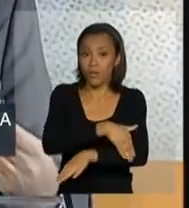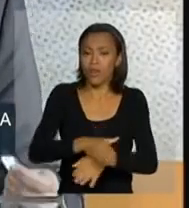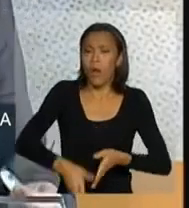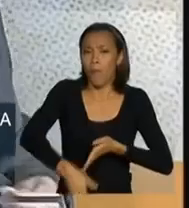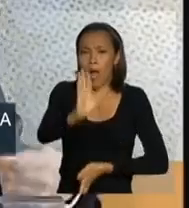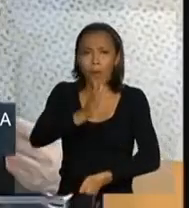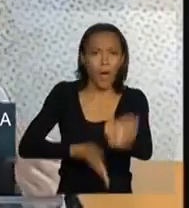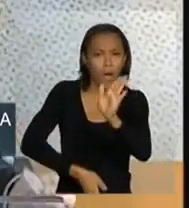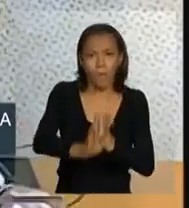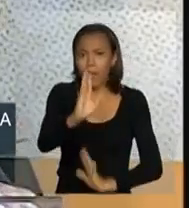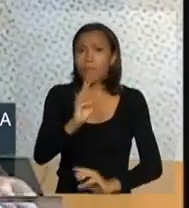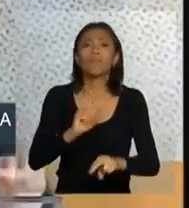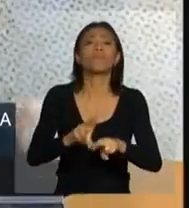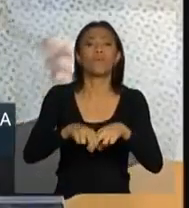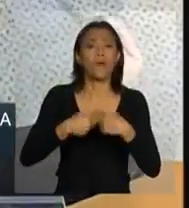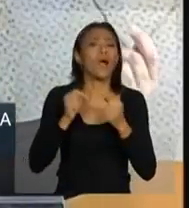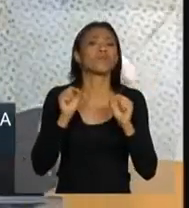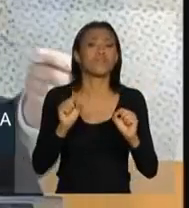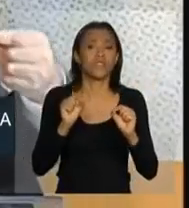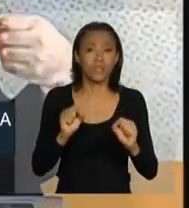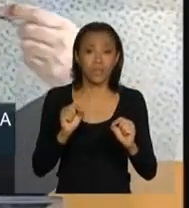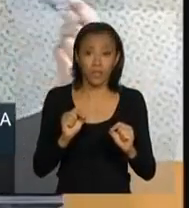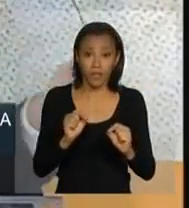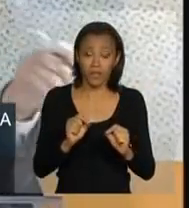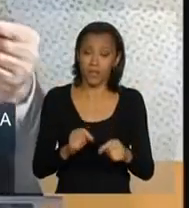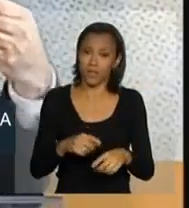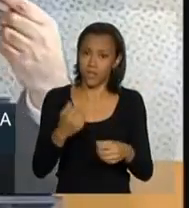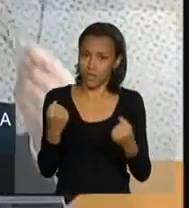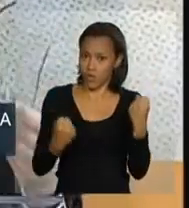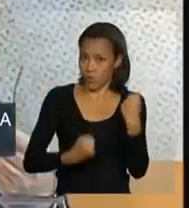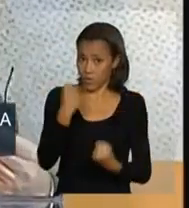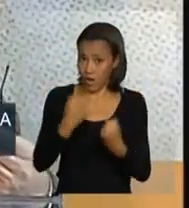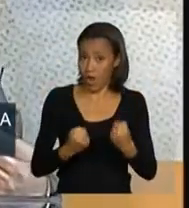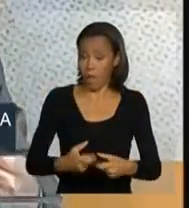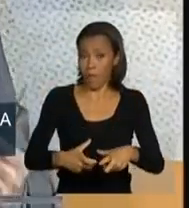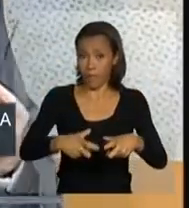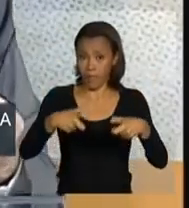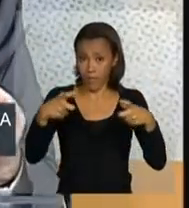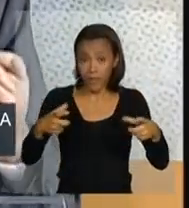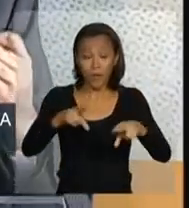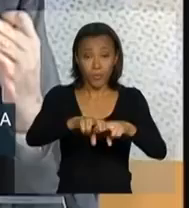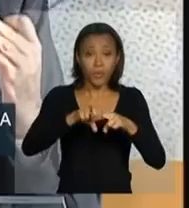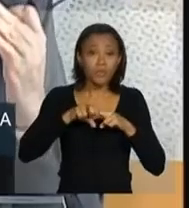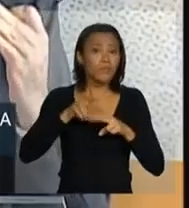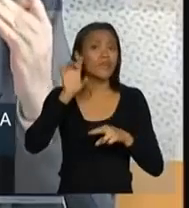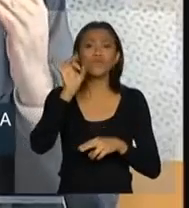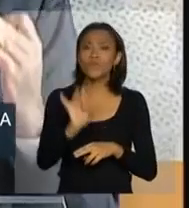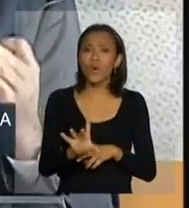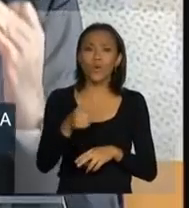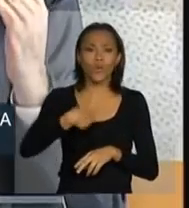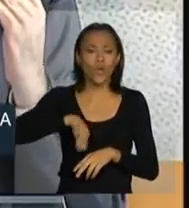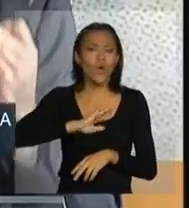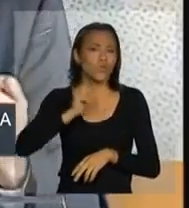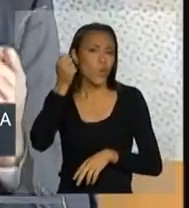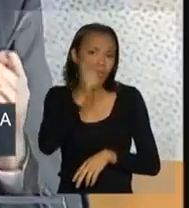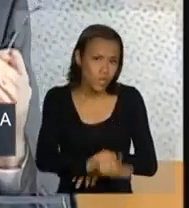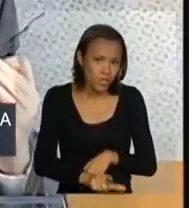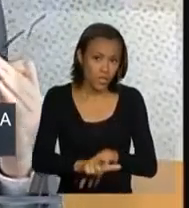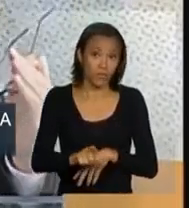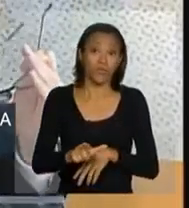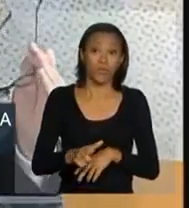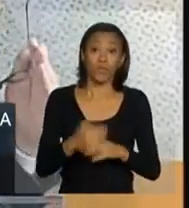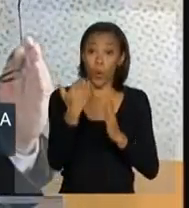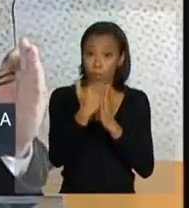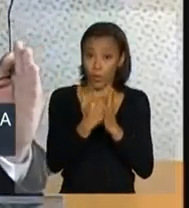força, evidentemente, da frota ter crescido de veículos em circulação. Então, portanto, não só nós conseguimos, com a rodovida do ano